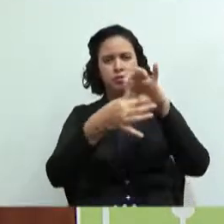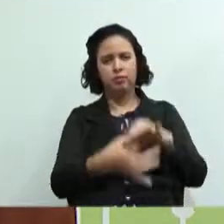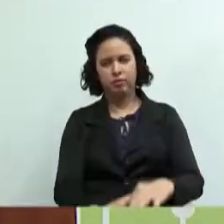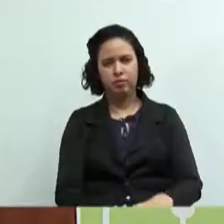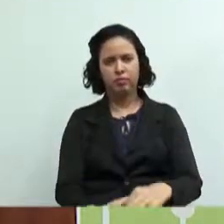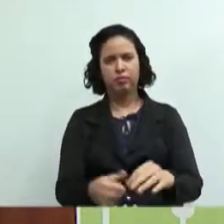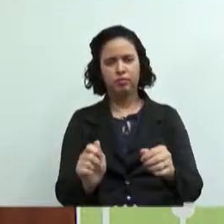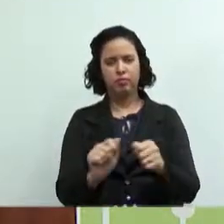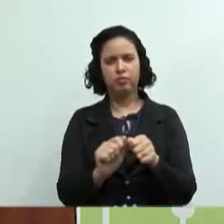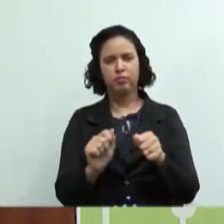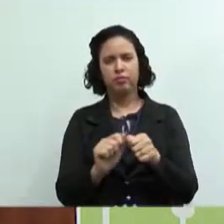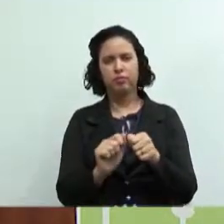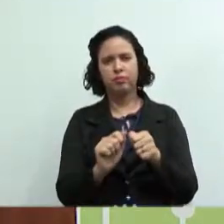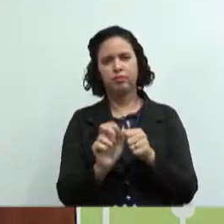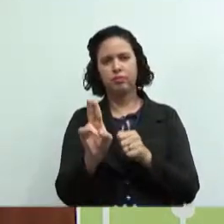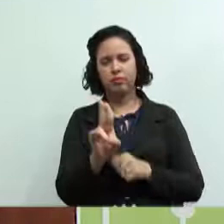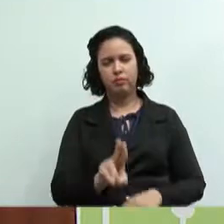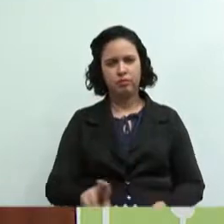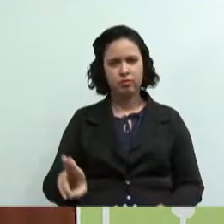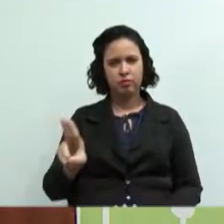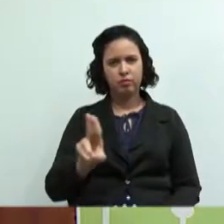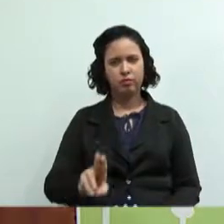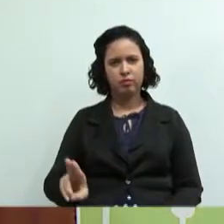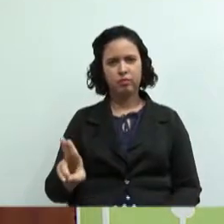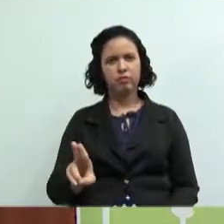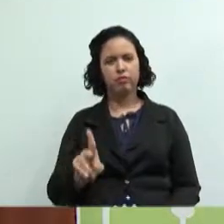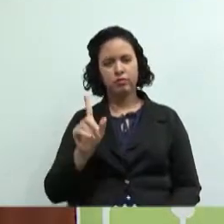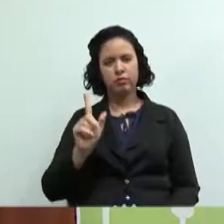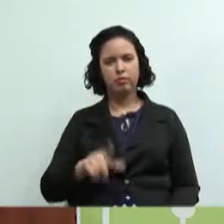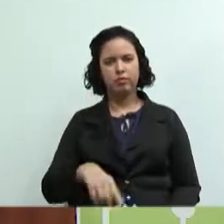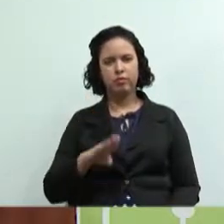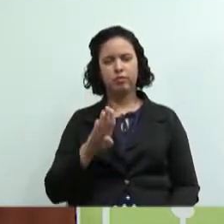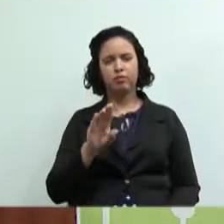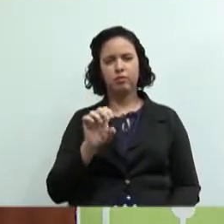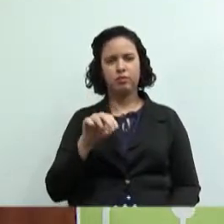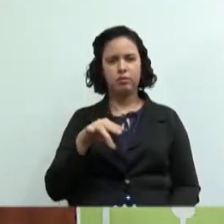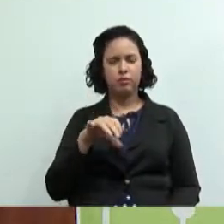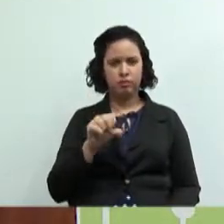produzir, eles usam coletivamente os bens de capital.